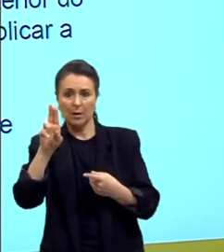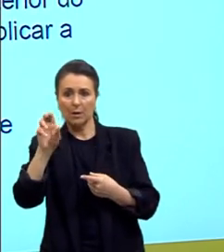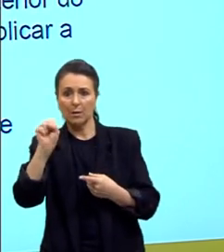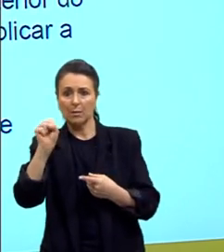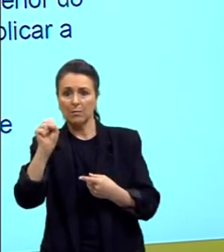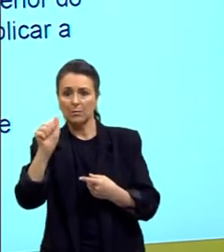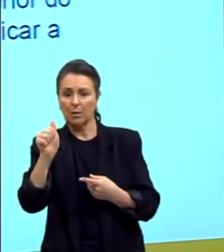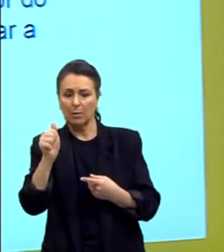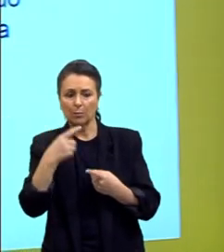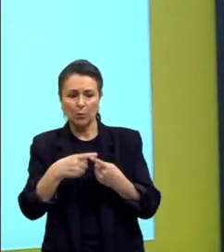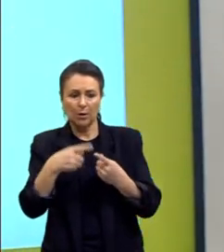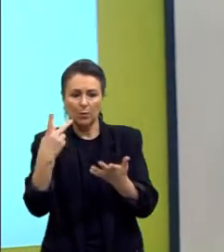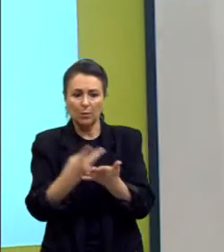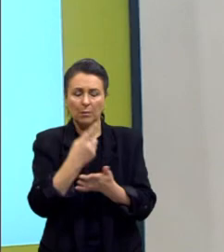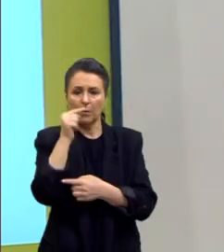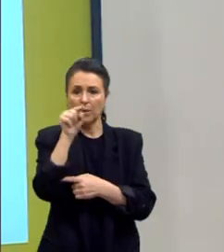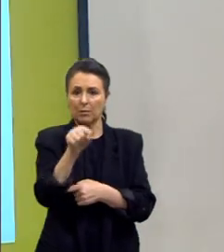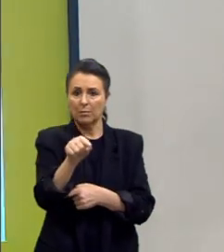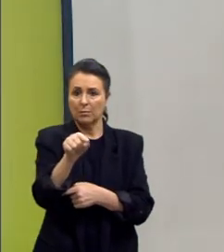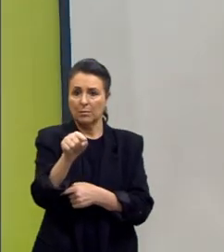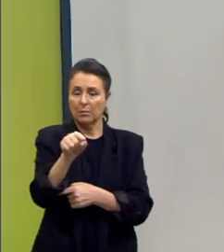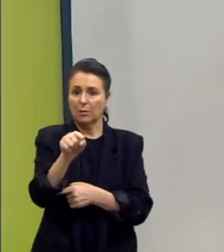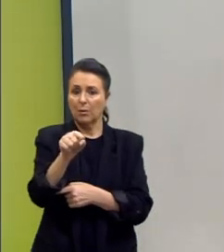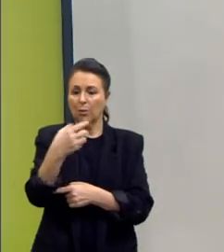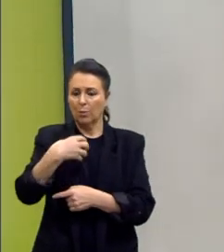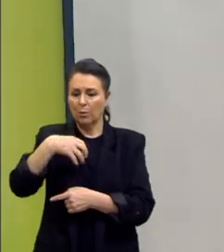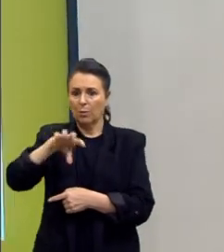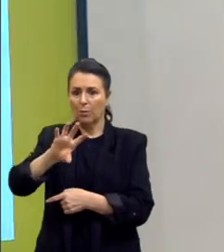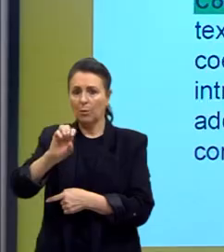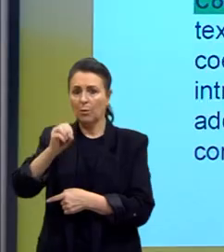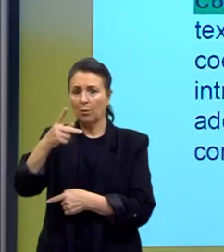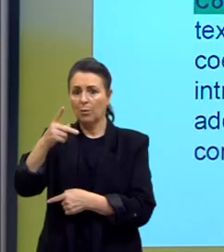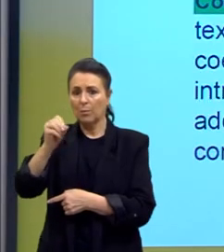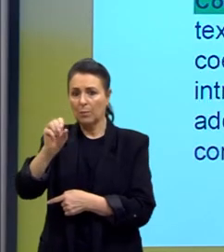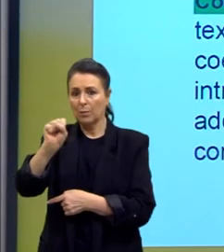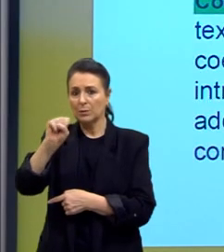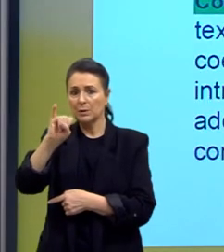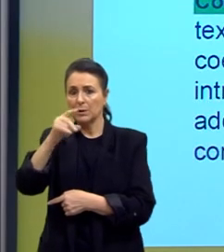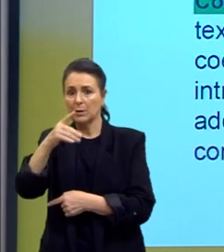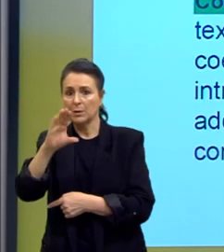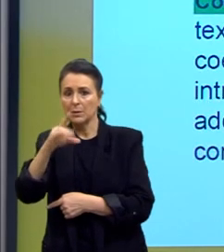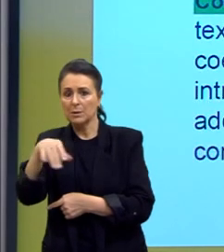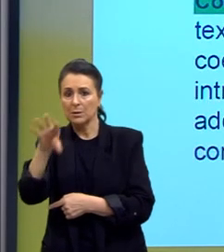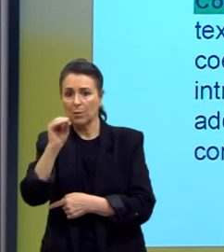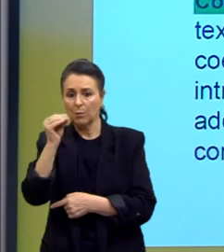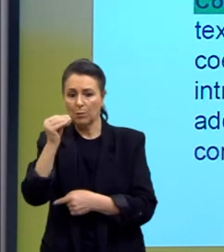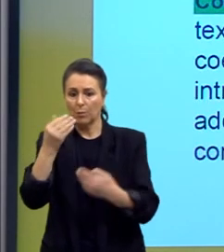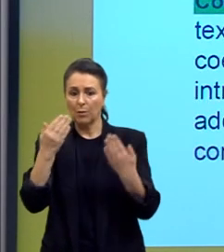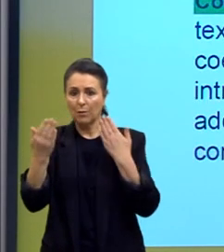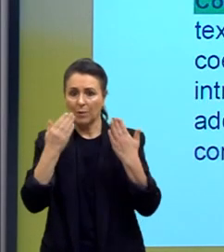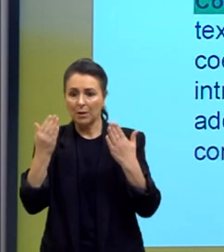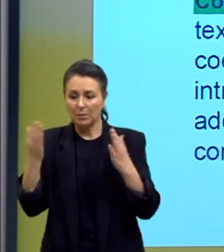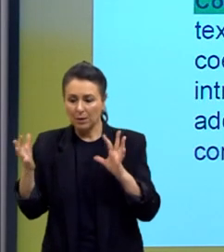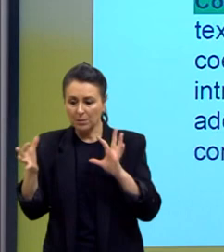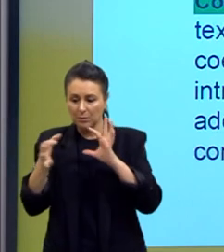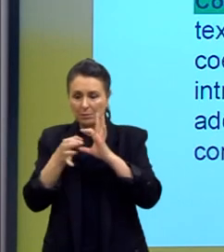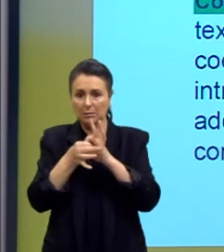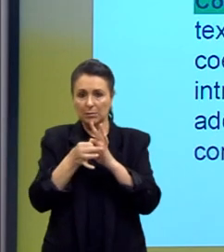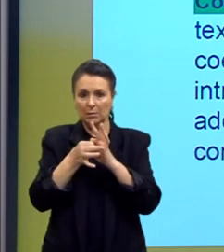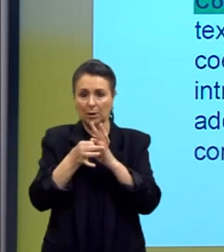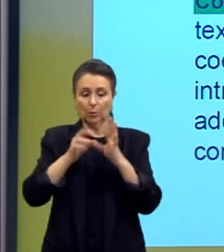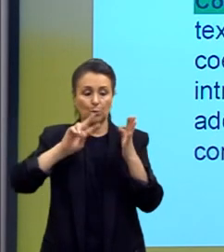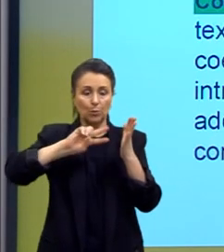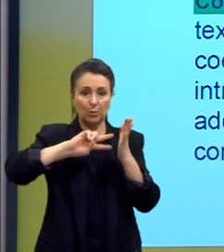ocasionou aquilo. Oposição, então, eu vou analisar esses conectores, o